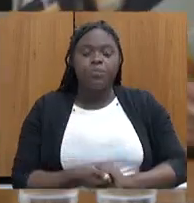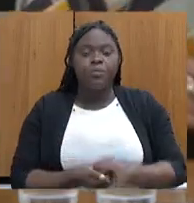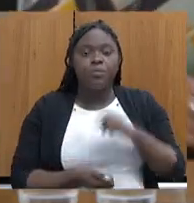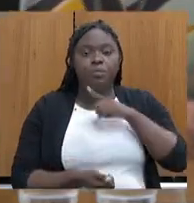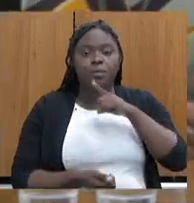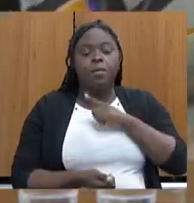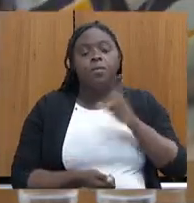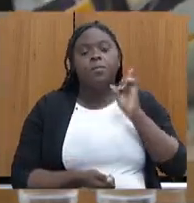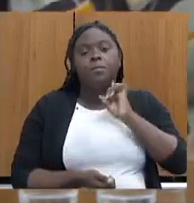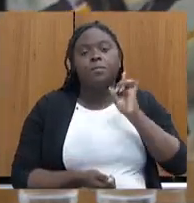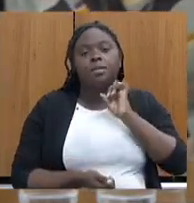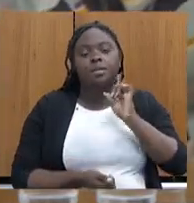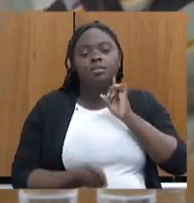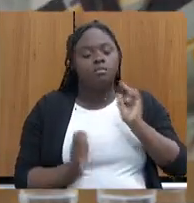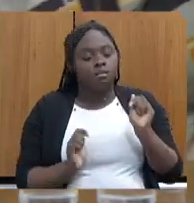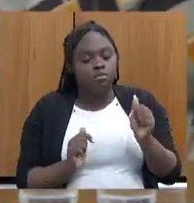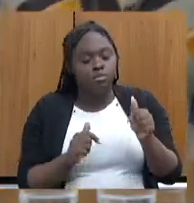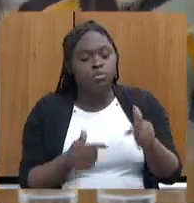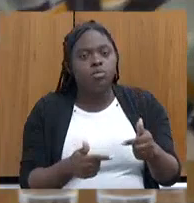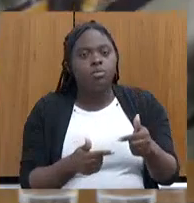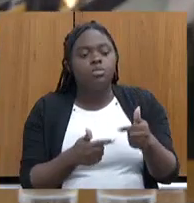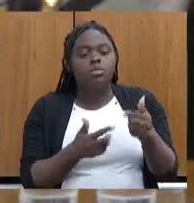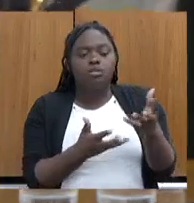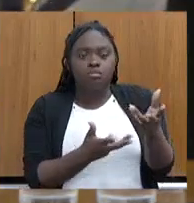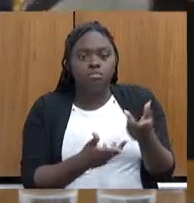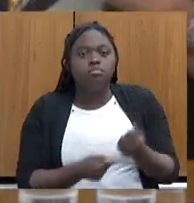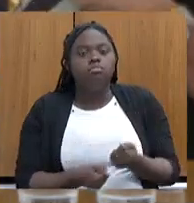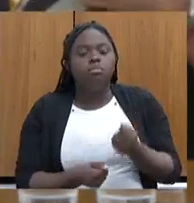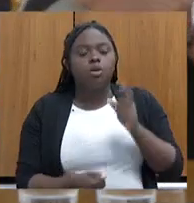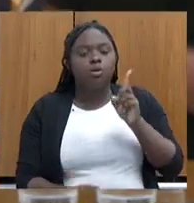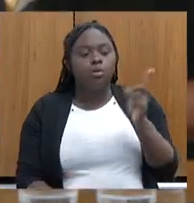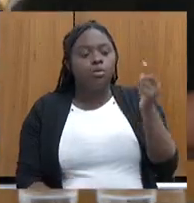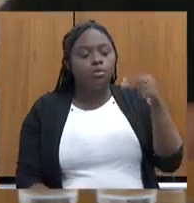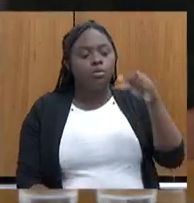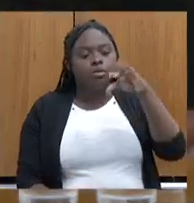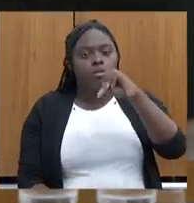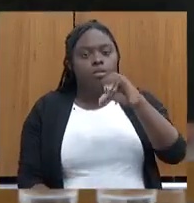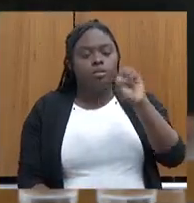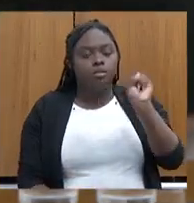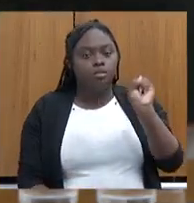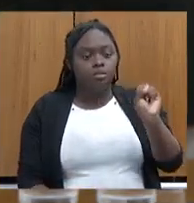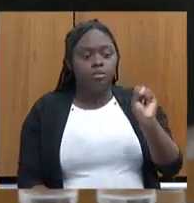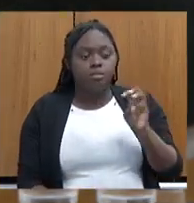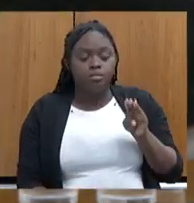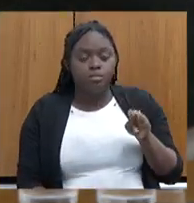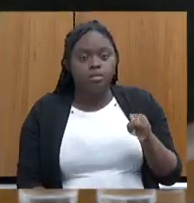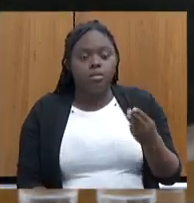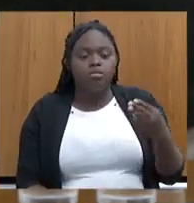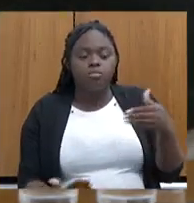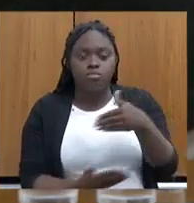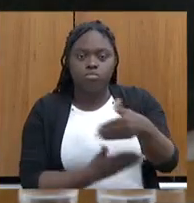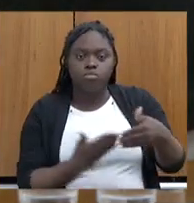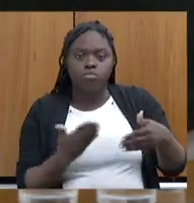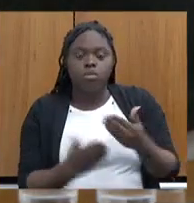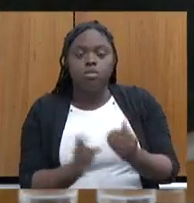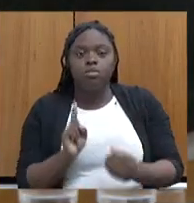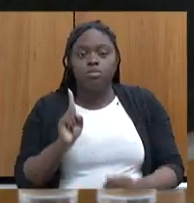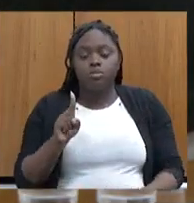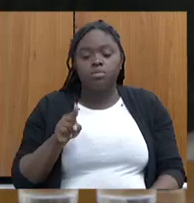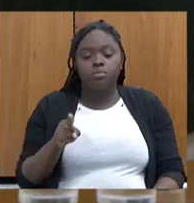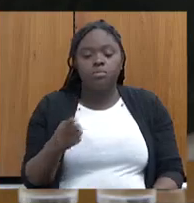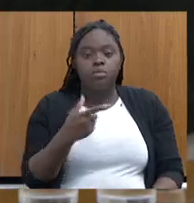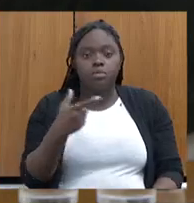Reciclando Atitudes, com 1,98 milhão para assessoramento de 1.200 catadores em 30